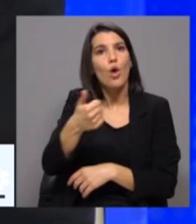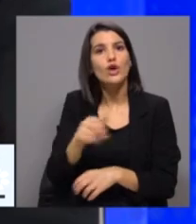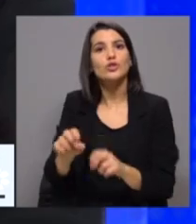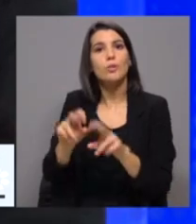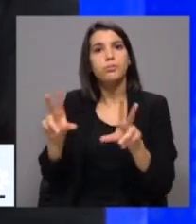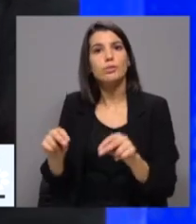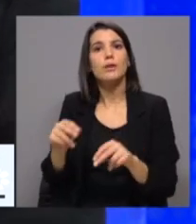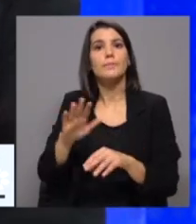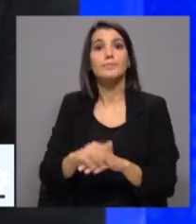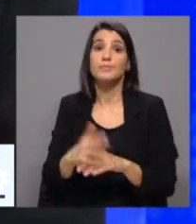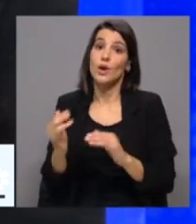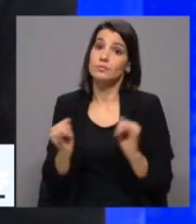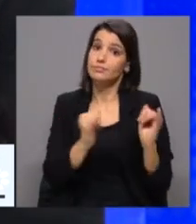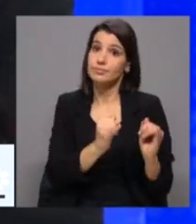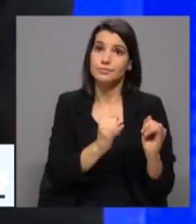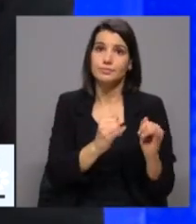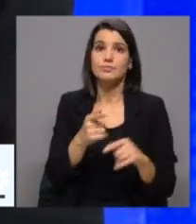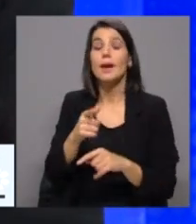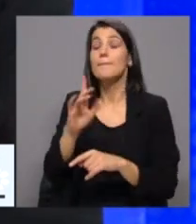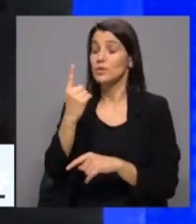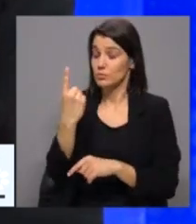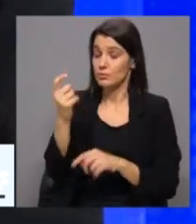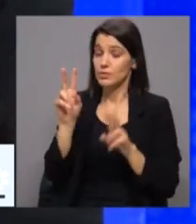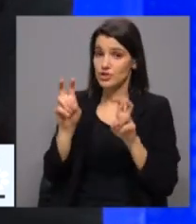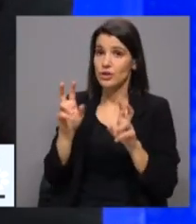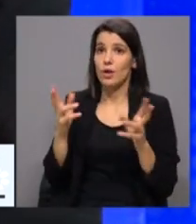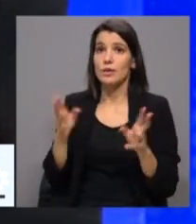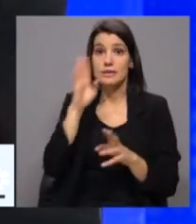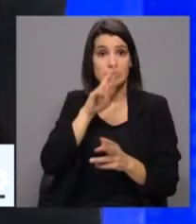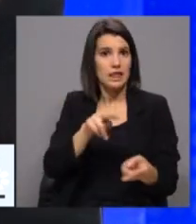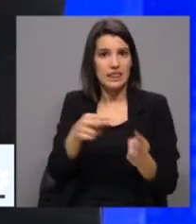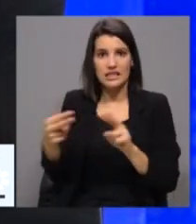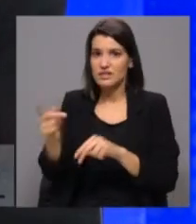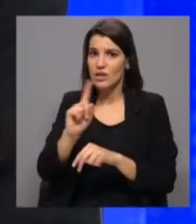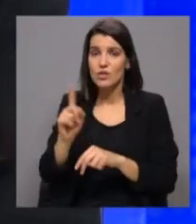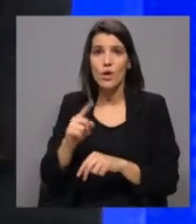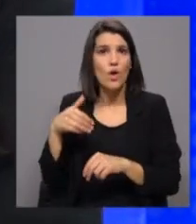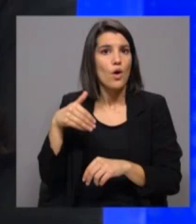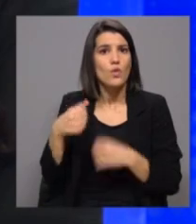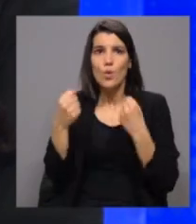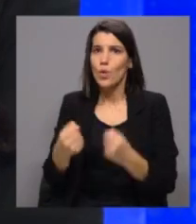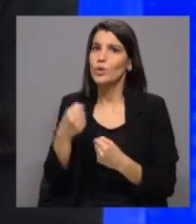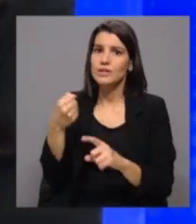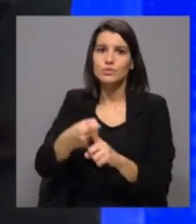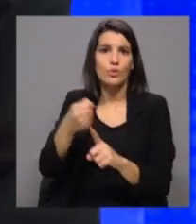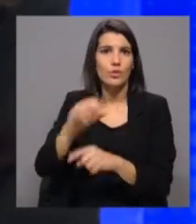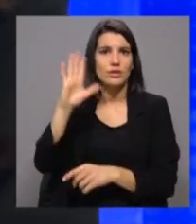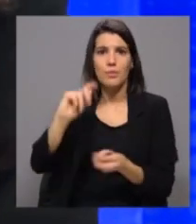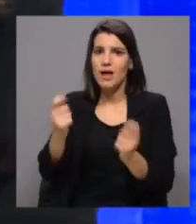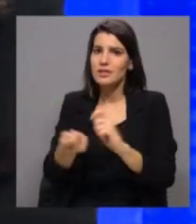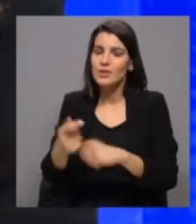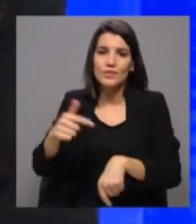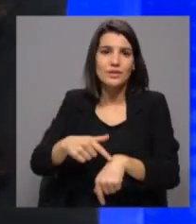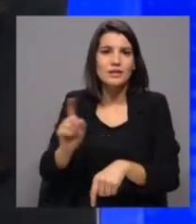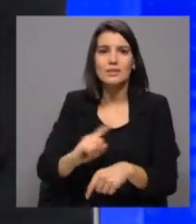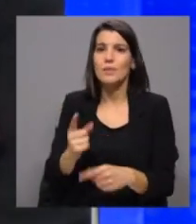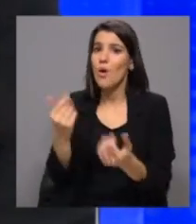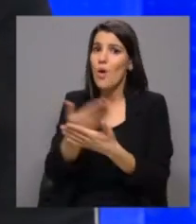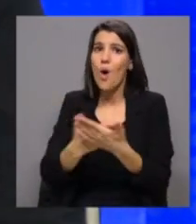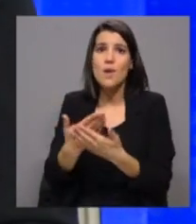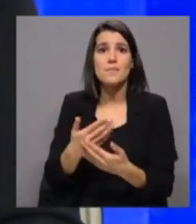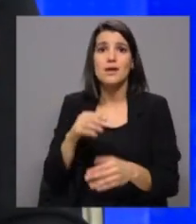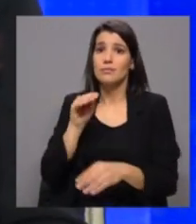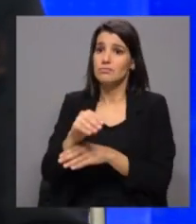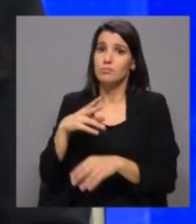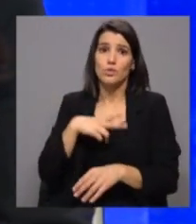também... Vou passar a palavra também. Só uma questão, é que se nós não fizermos esta transição, não vamos conseguir combater as alterações climáticas e não vamos ter economia para sustentar o país. Catarina